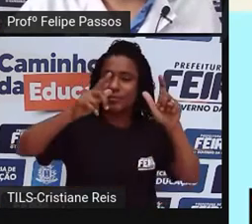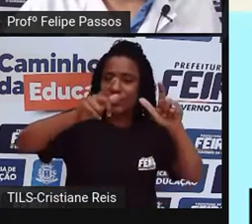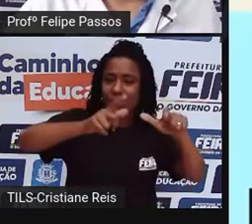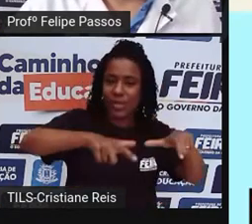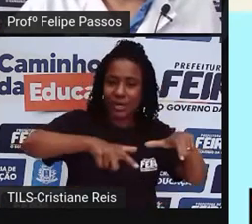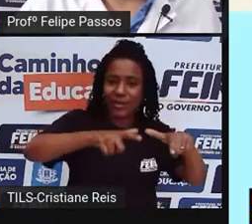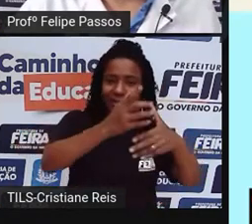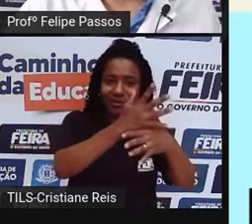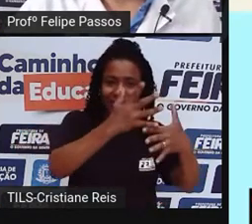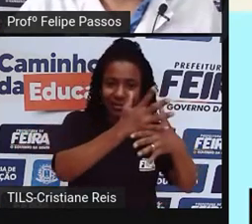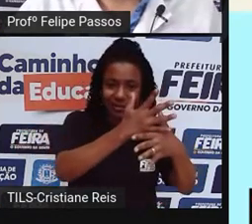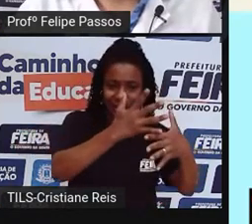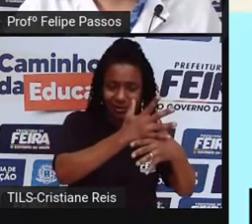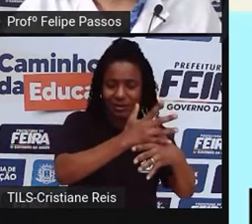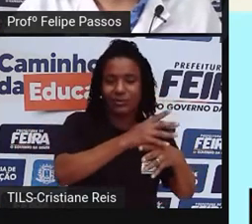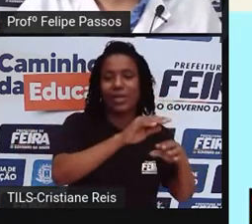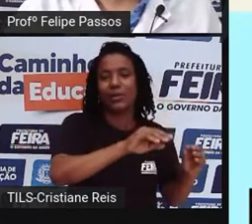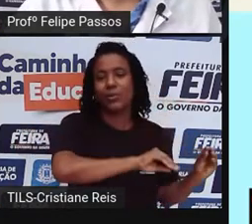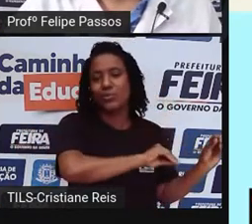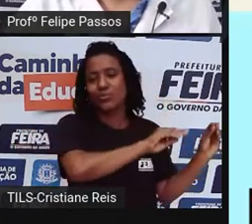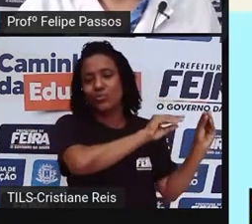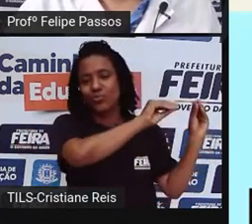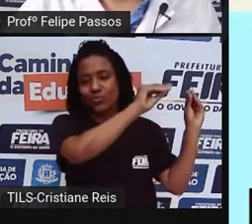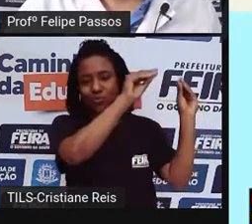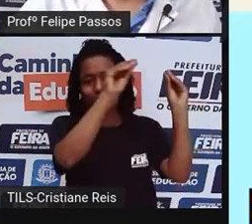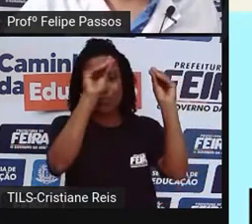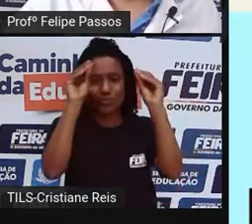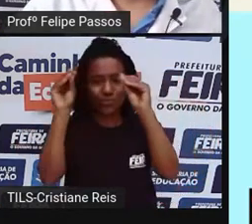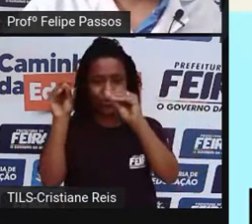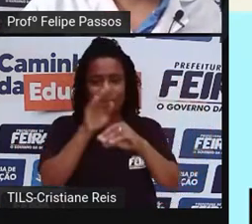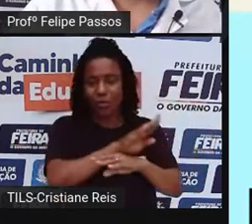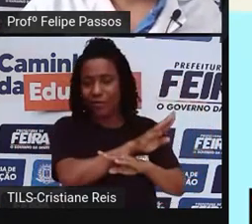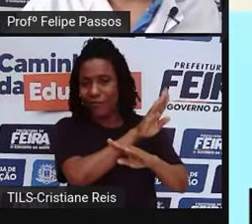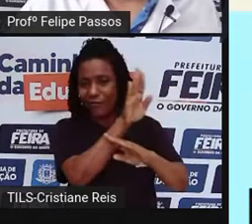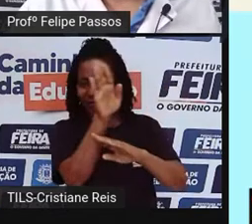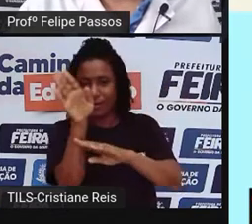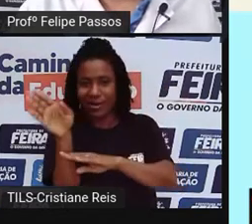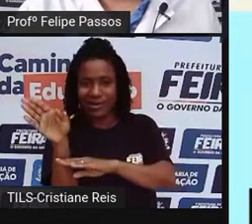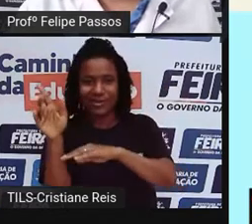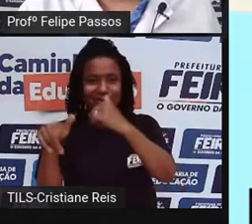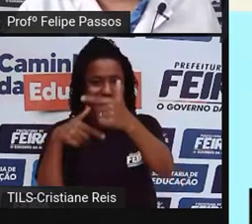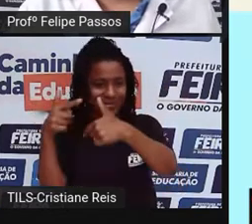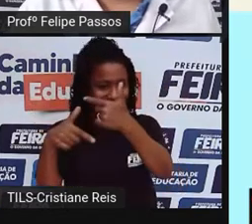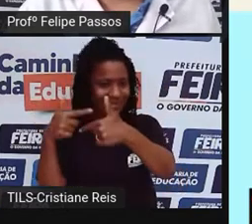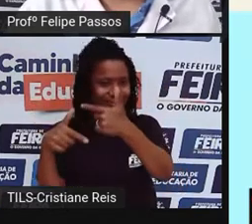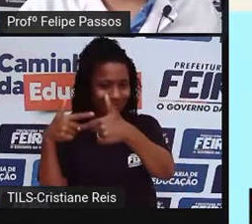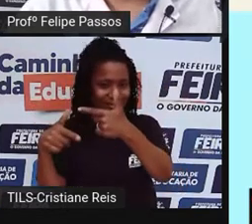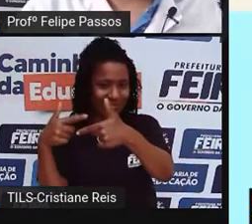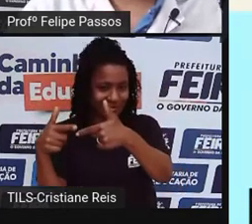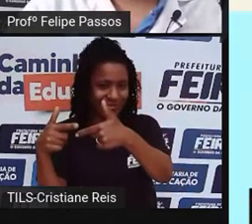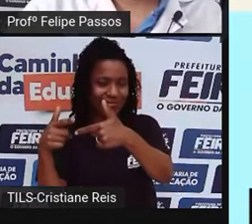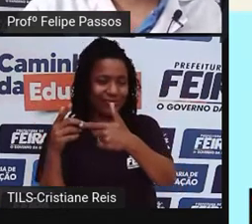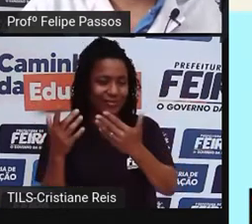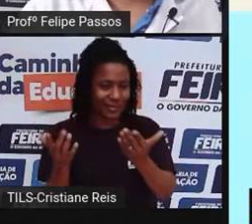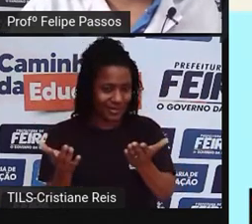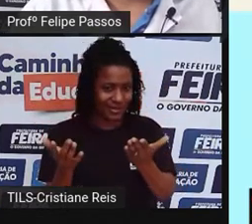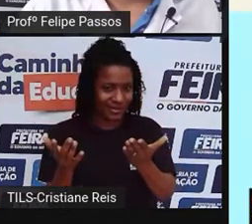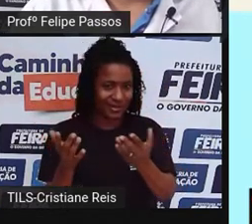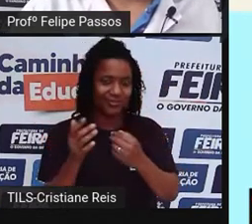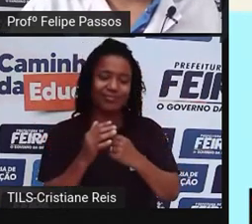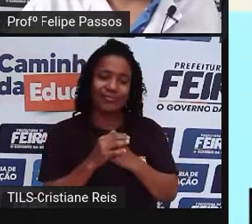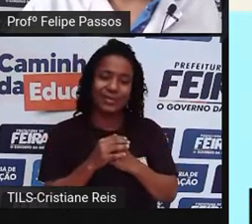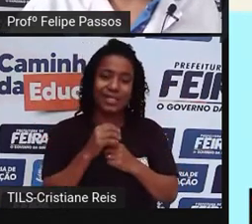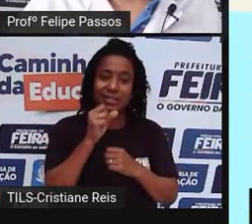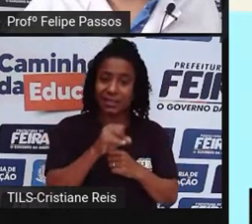cidade. Então, por exemplo, se a pessoa trabalha próximo de onde ela mora, ela vai gastar menos passagens, ela vai poluir menos.